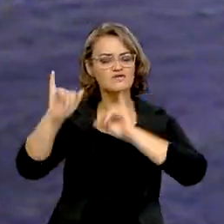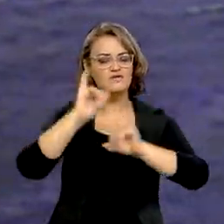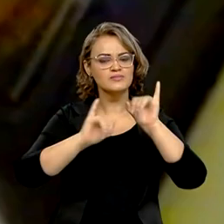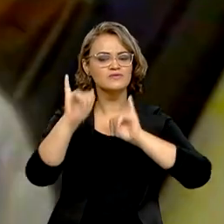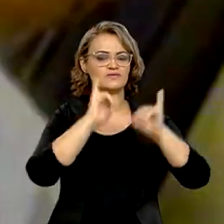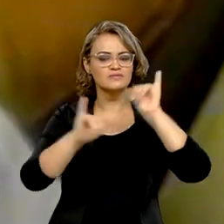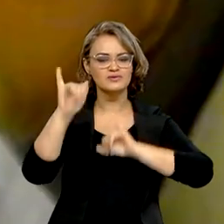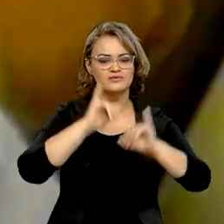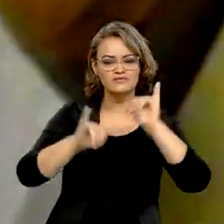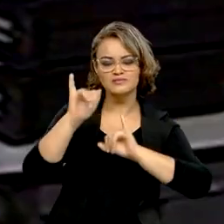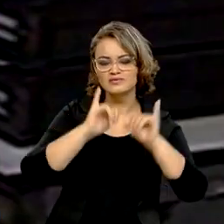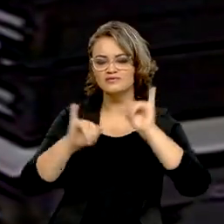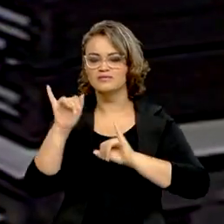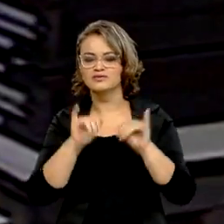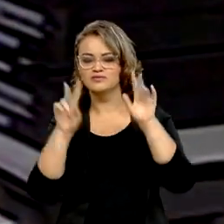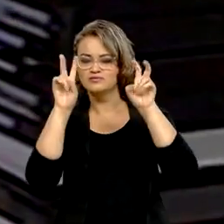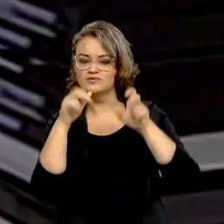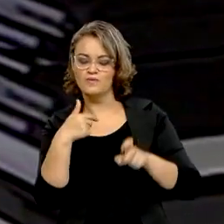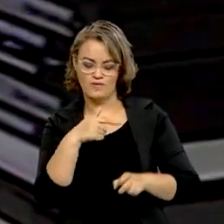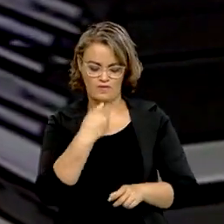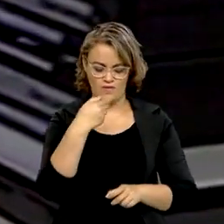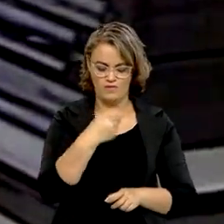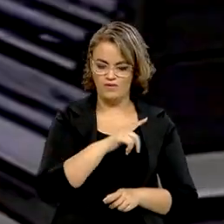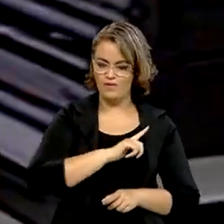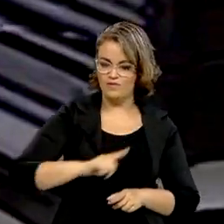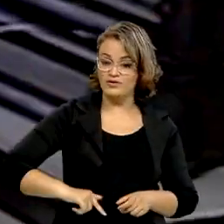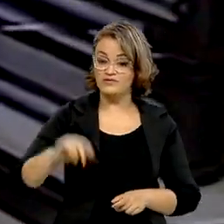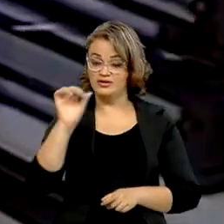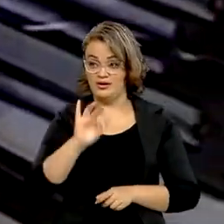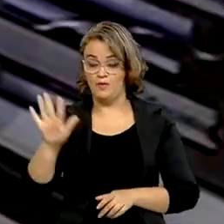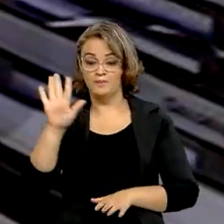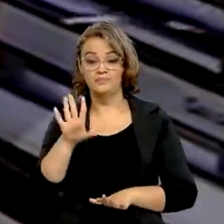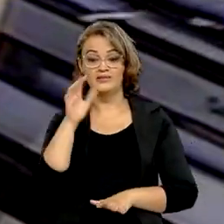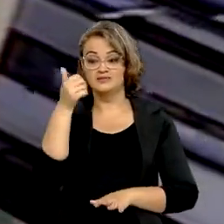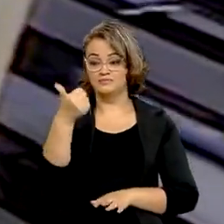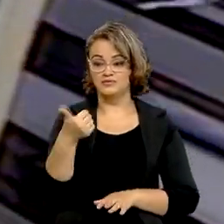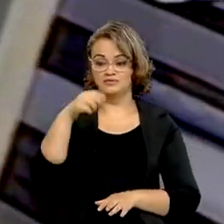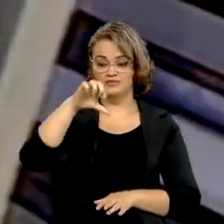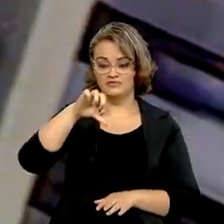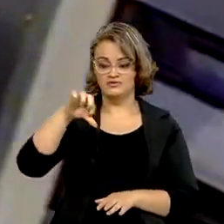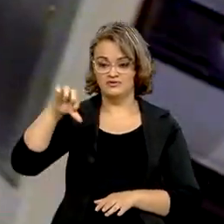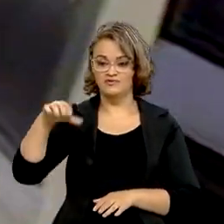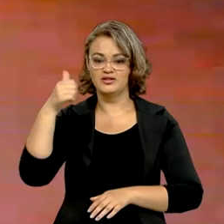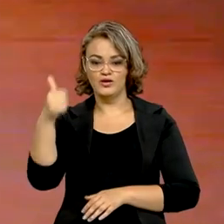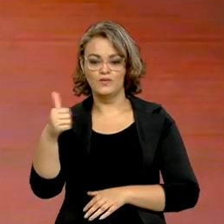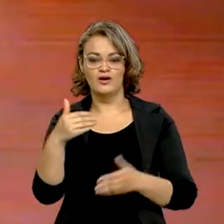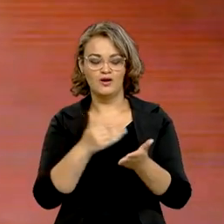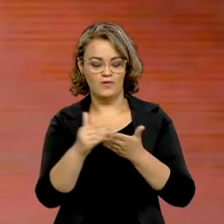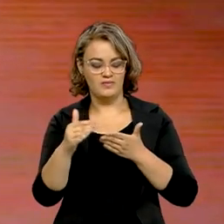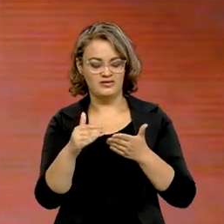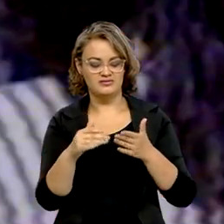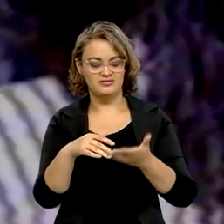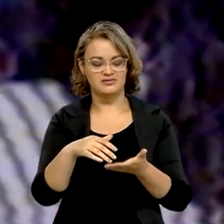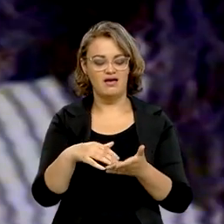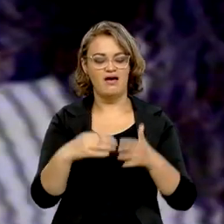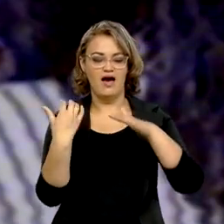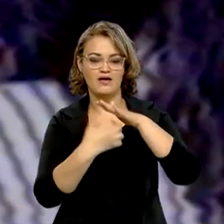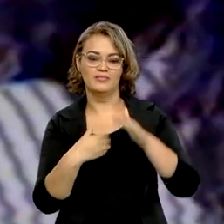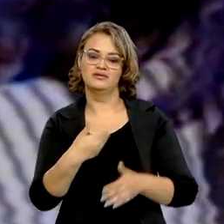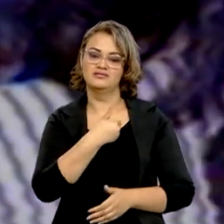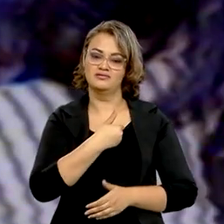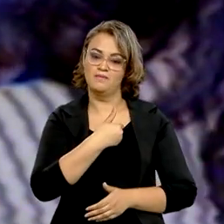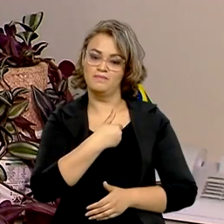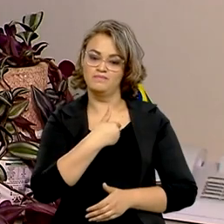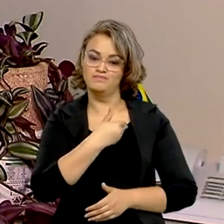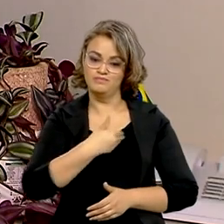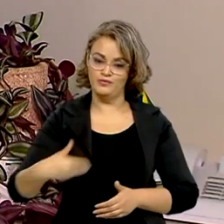noticiando o que era relacionado ao governo federal. Até que em 1991, ela ganha caráter público e é criada a Agência Brasil.